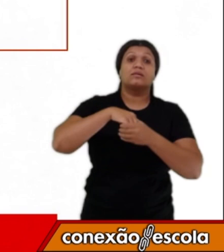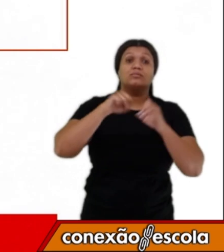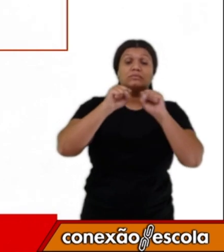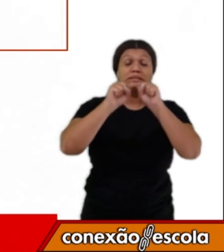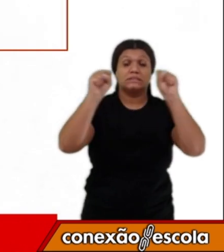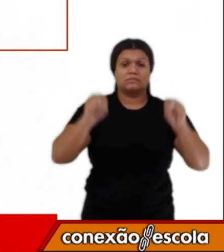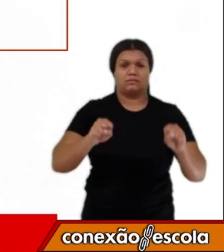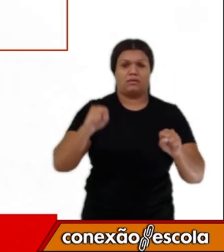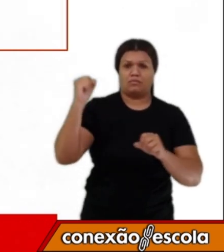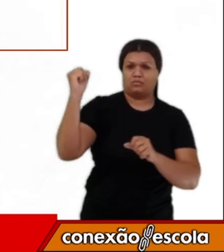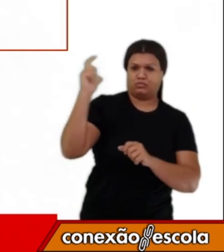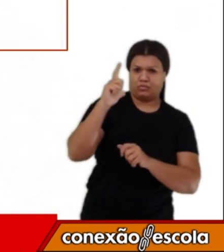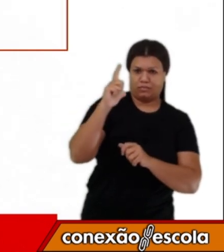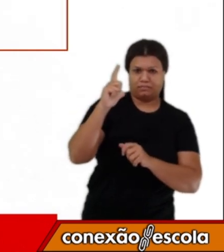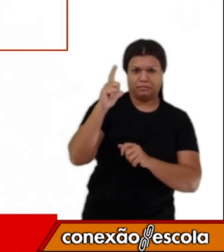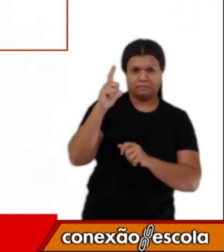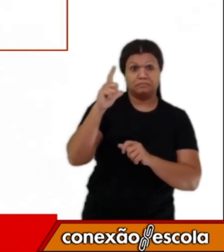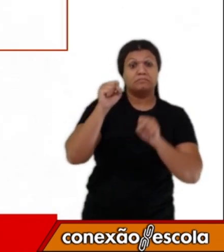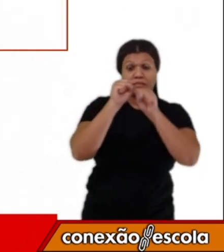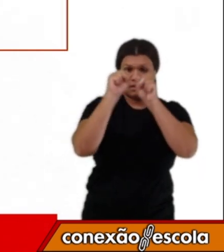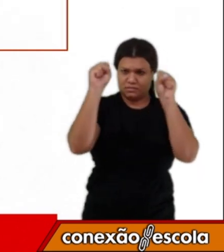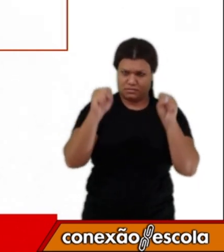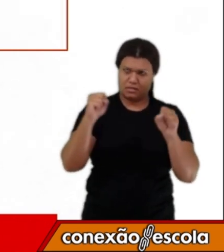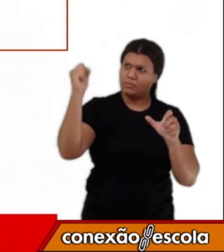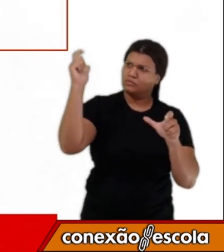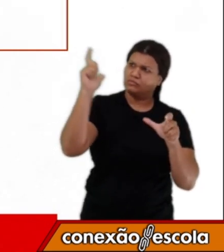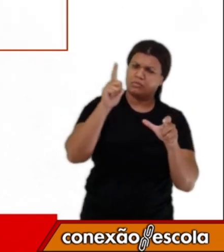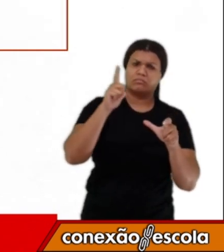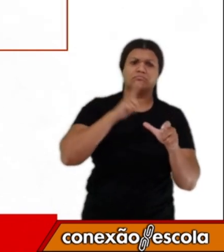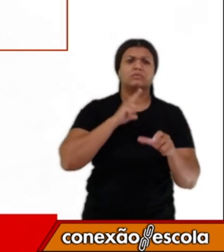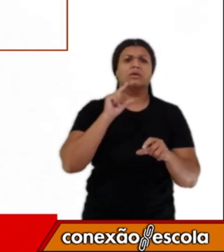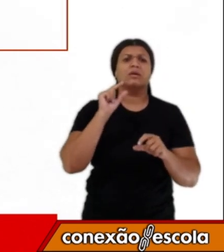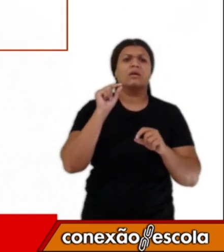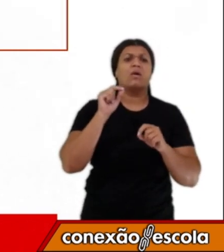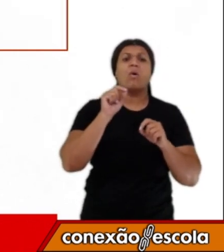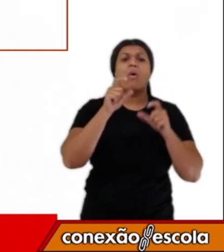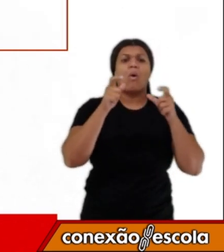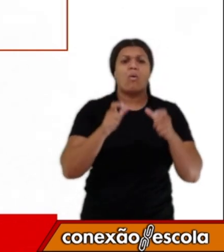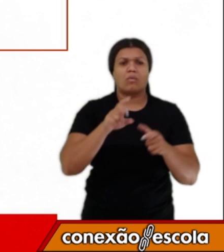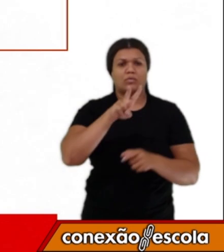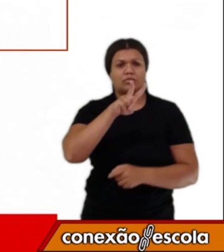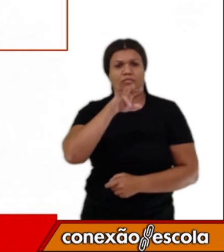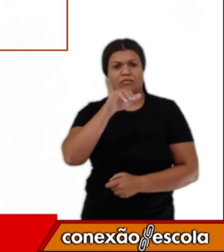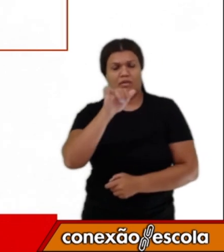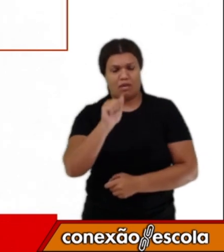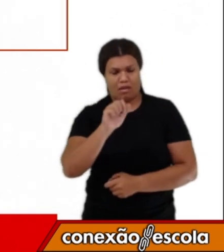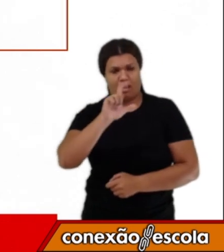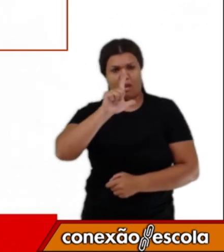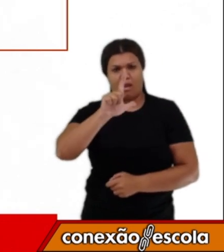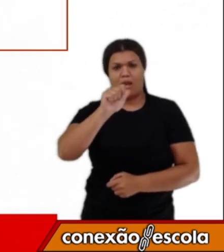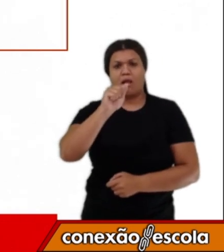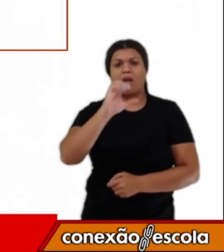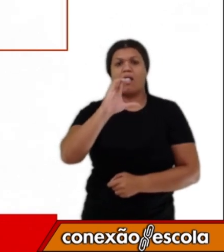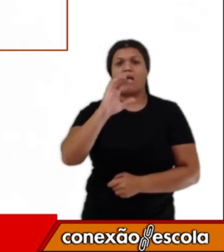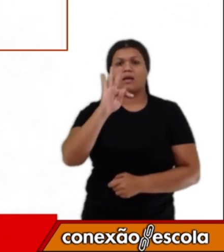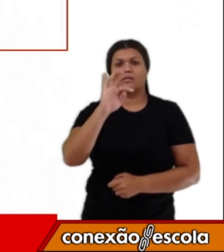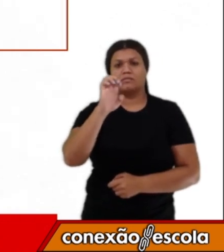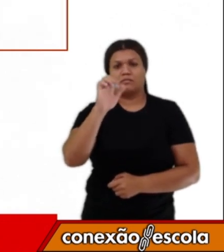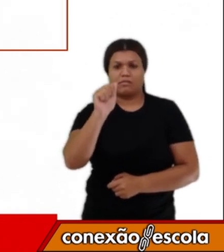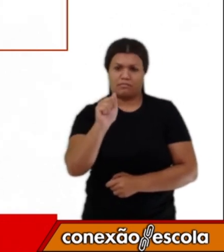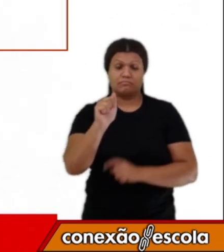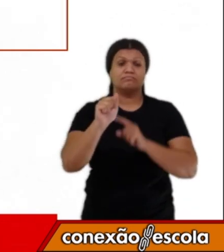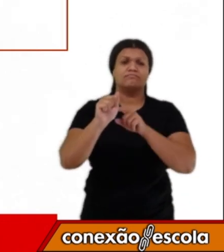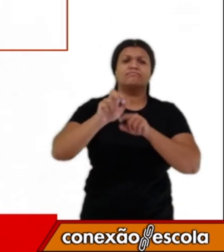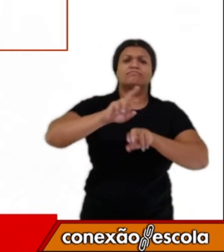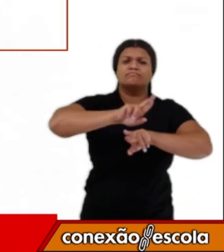Solar. E o Sistema Solar pertence à Via Láctea. A Via Láctea é uma das